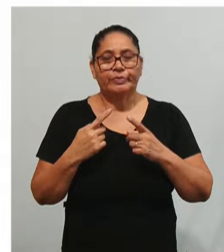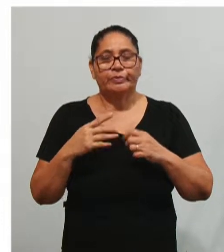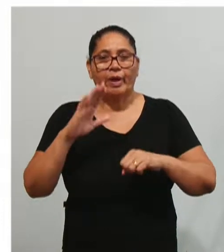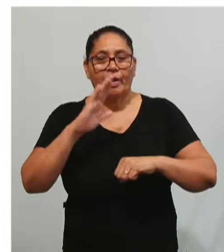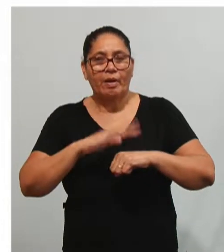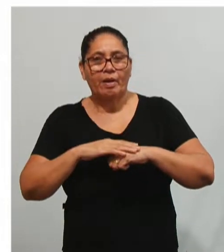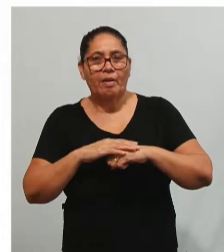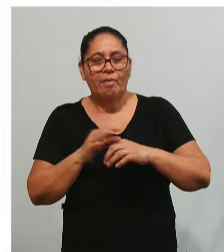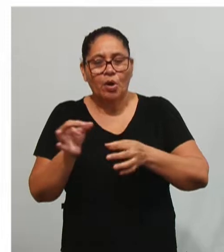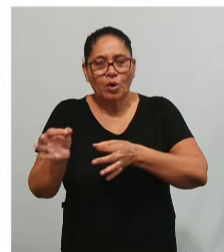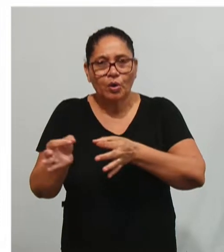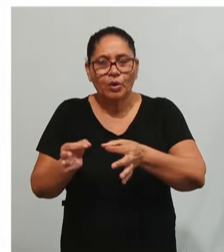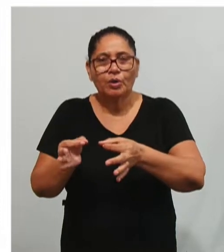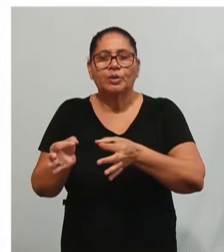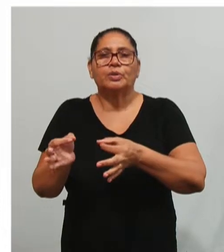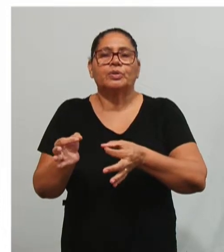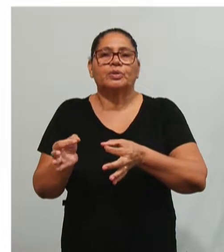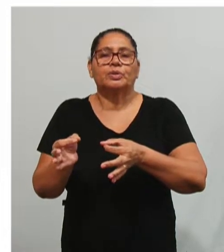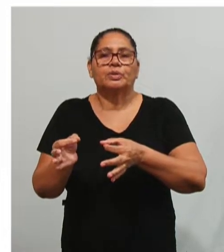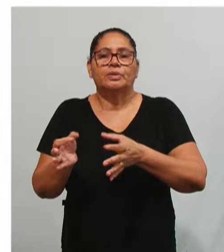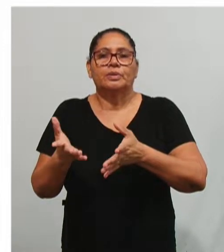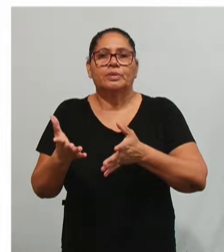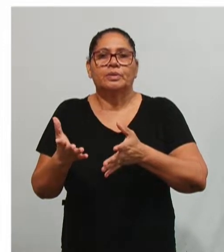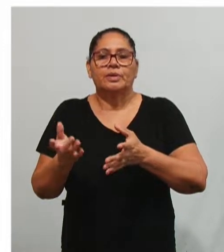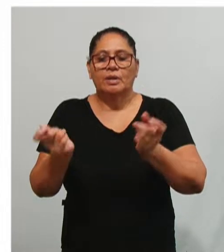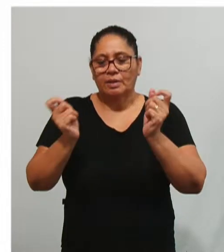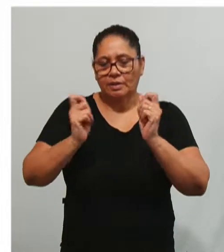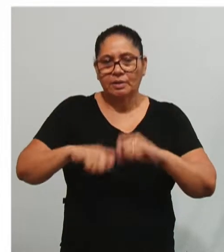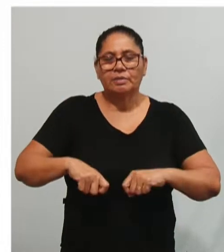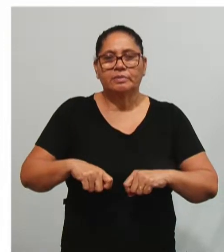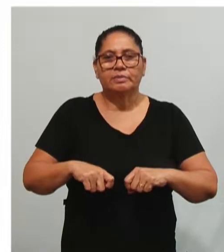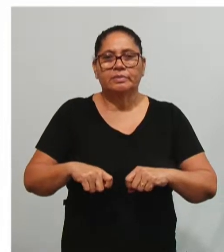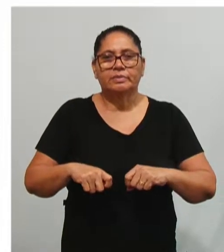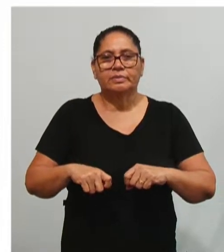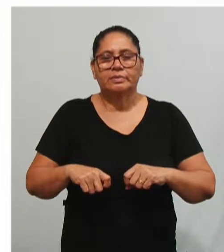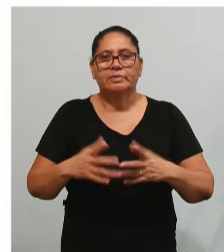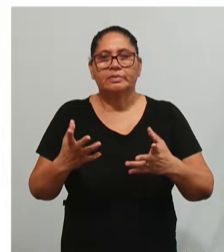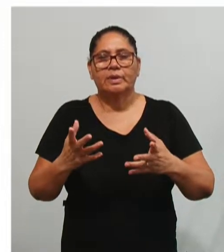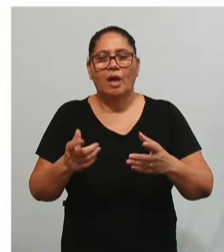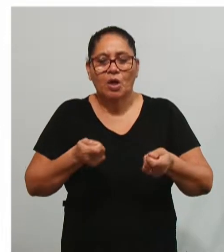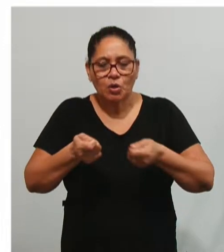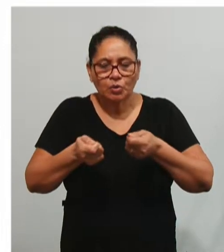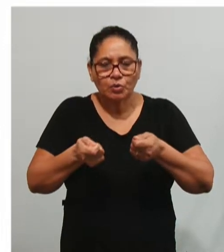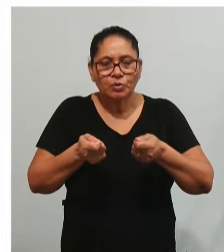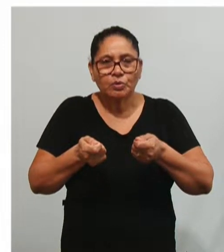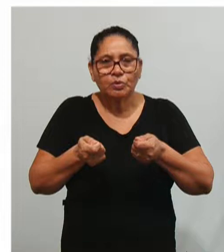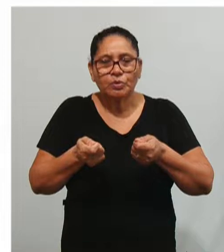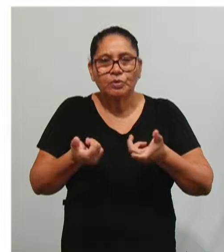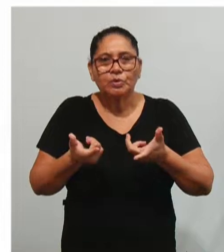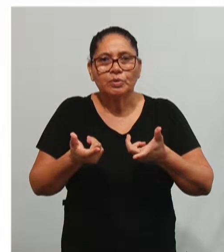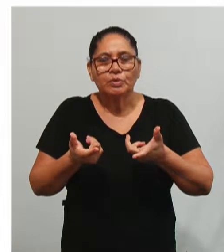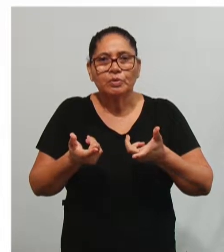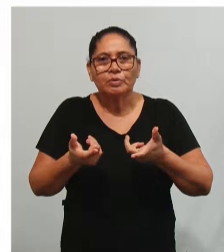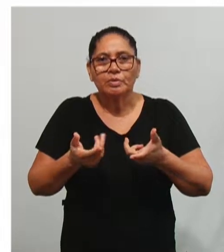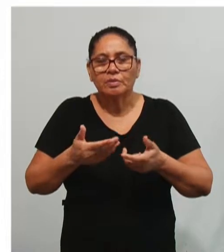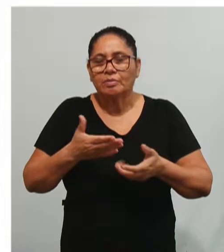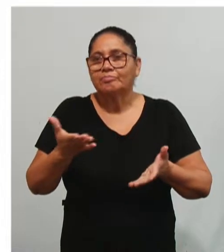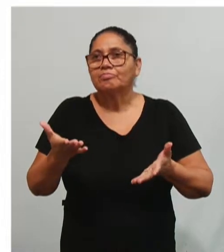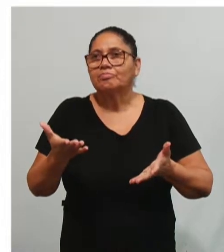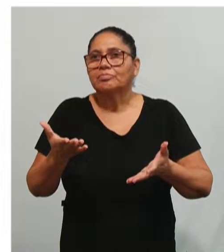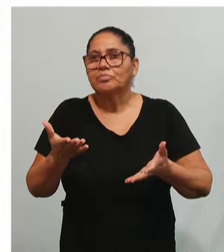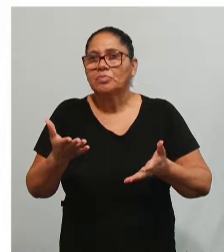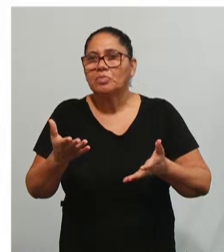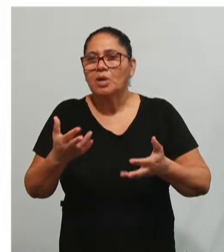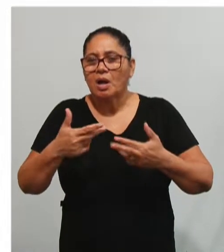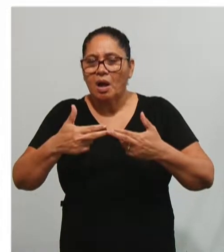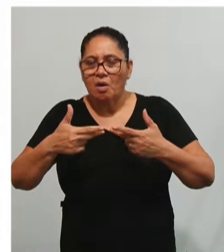planejamento, organização, capacitação da direção e controle das atividades, eles são inerentes a nosso ato de